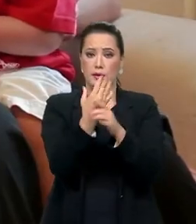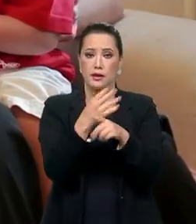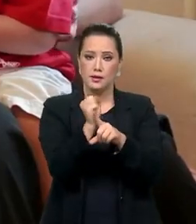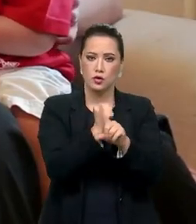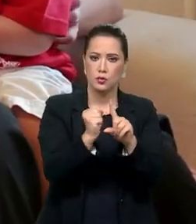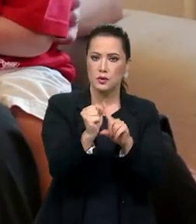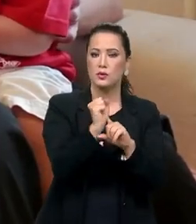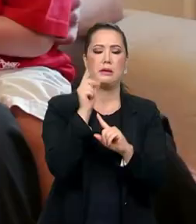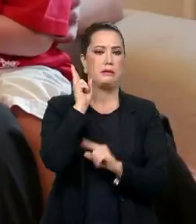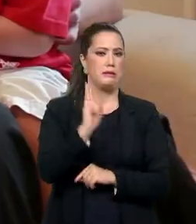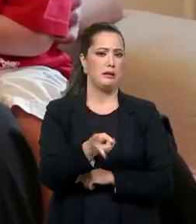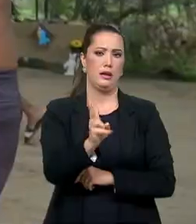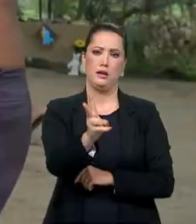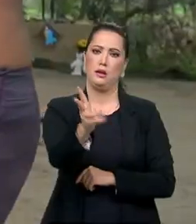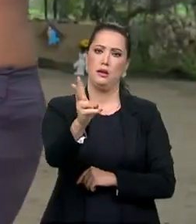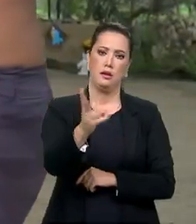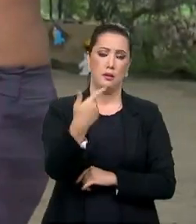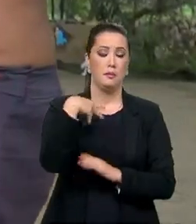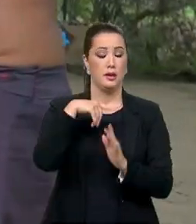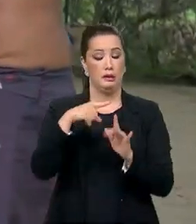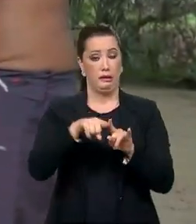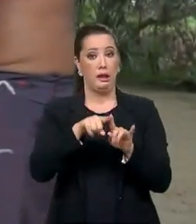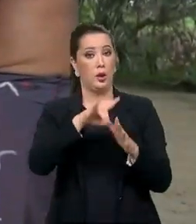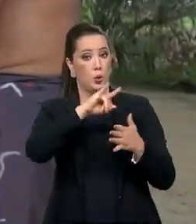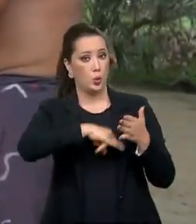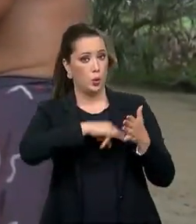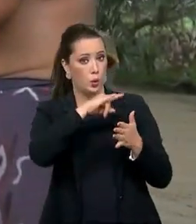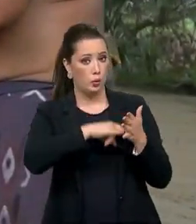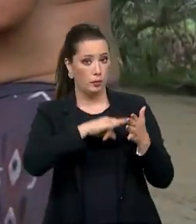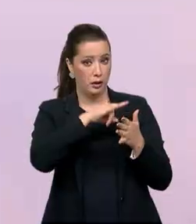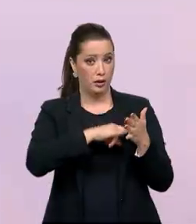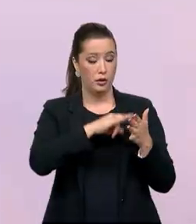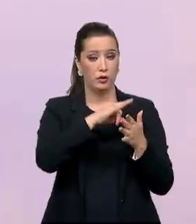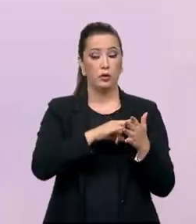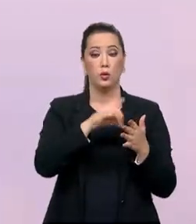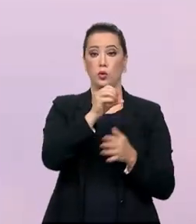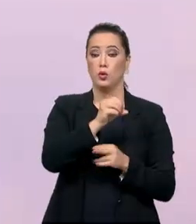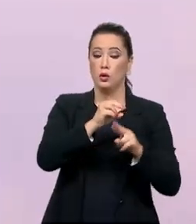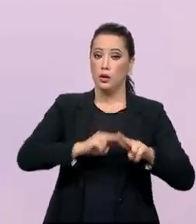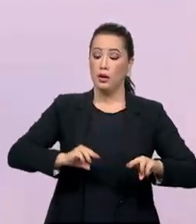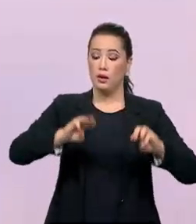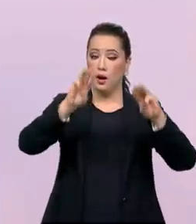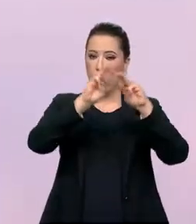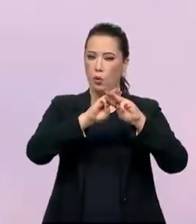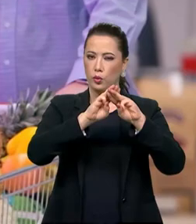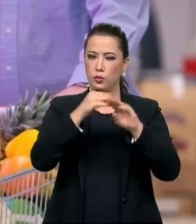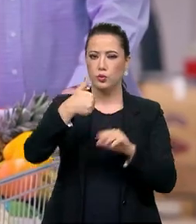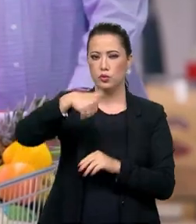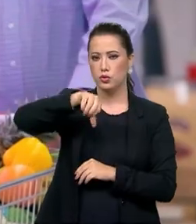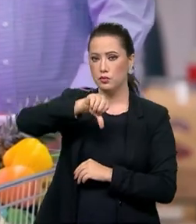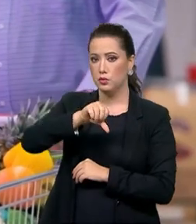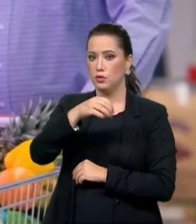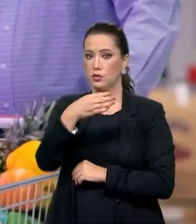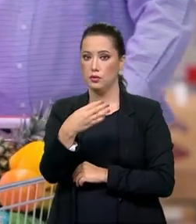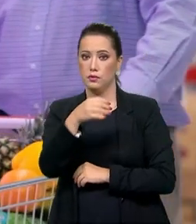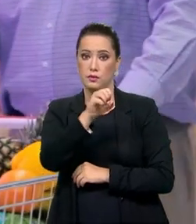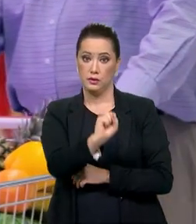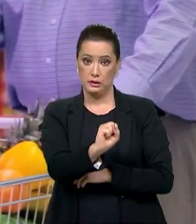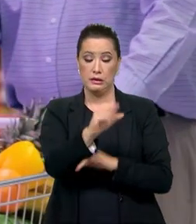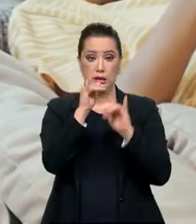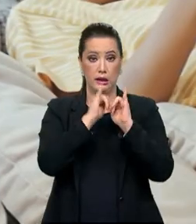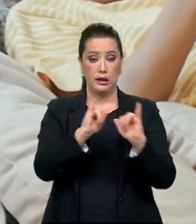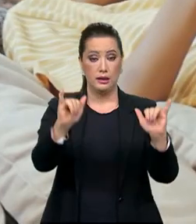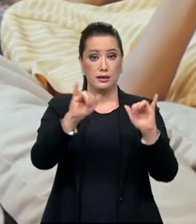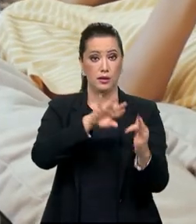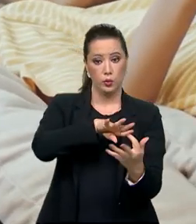imortalizada na Declaração Universal dos Direitos Humanos da ONU de 1948, que também